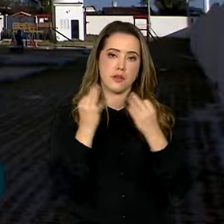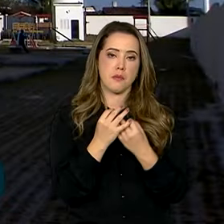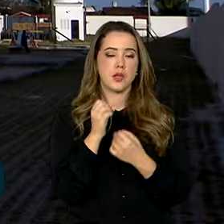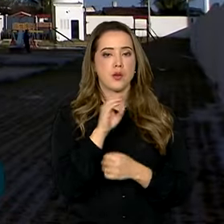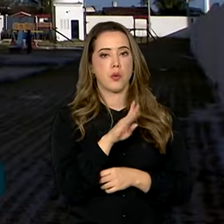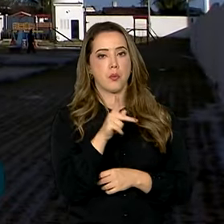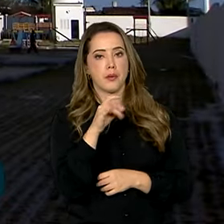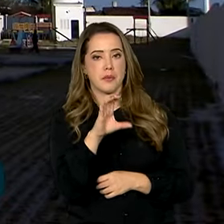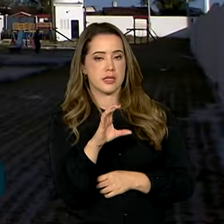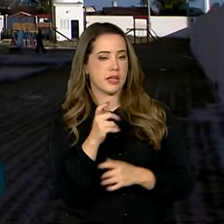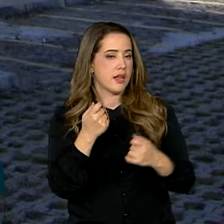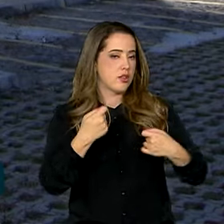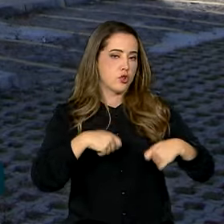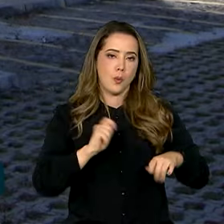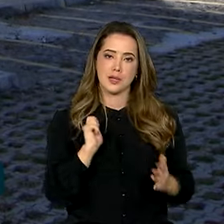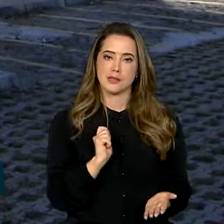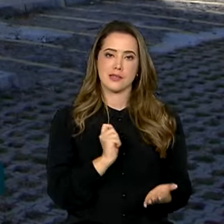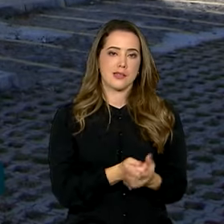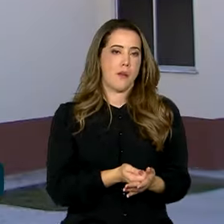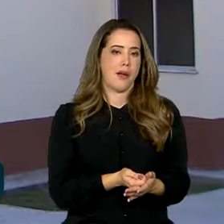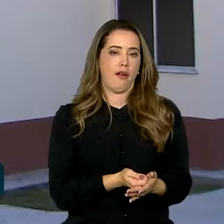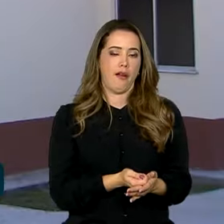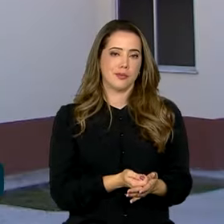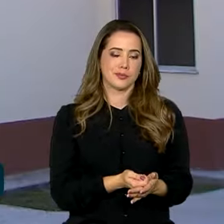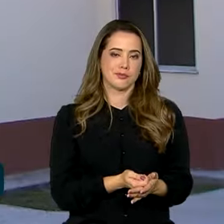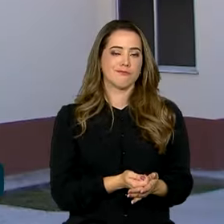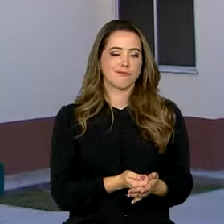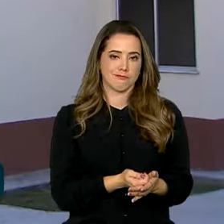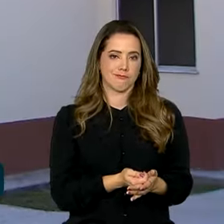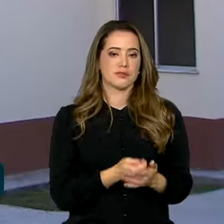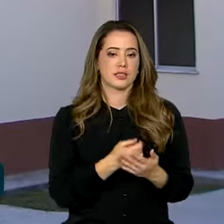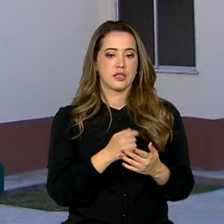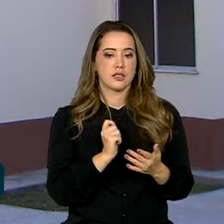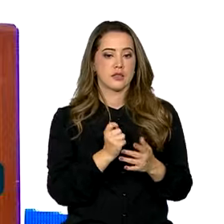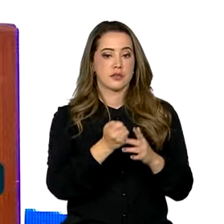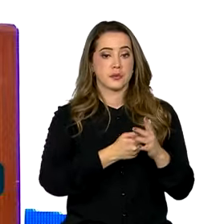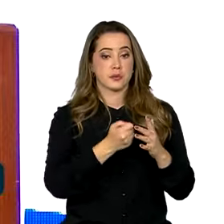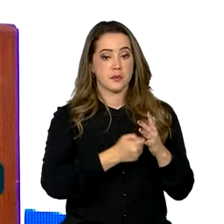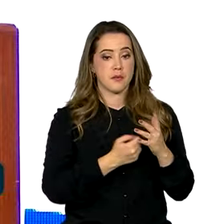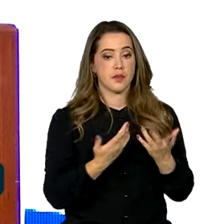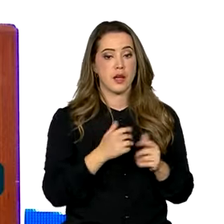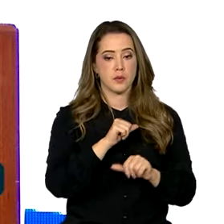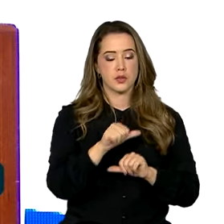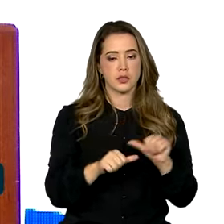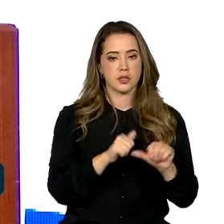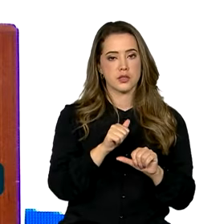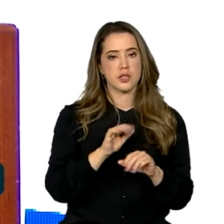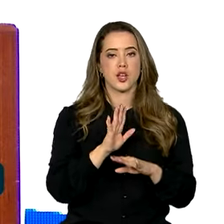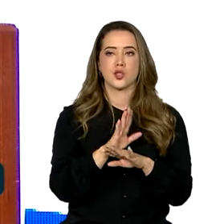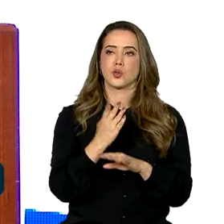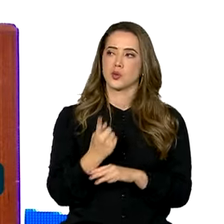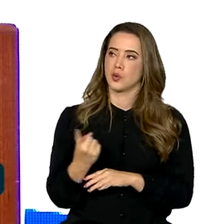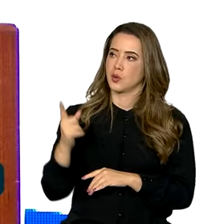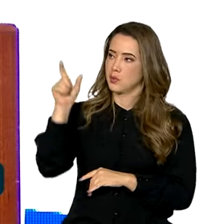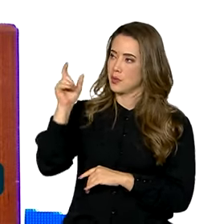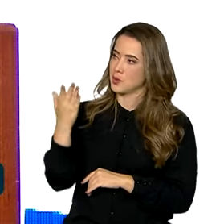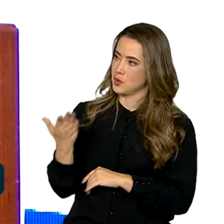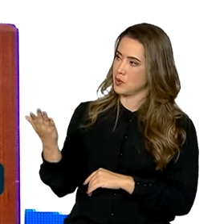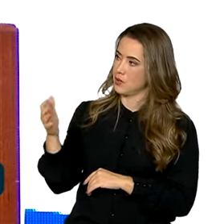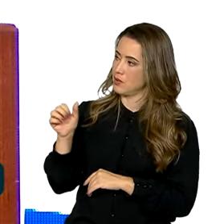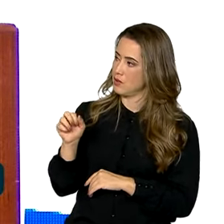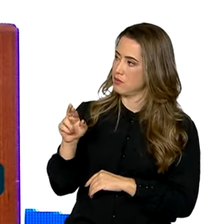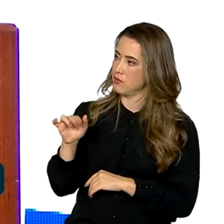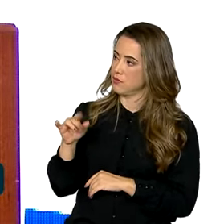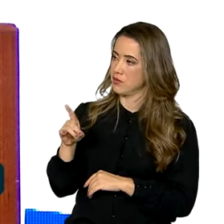do Benefício de Prestação Continuada, o BPC, de pagarem as prestações. A mudança beneficiou gente como a Ariandra